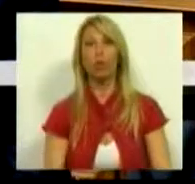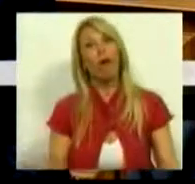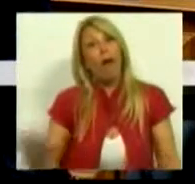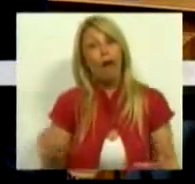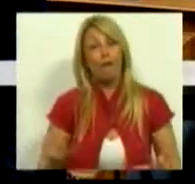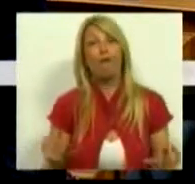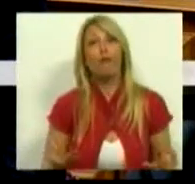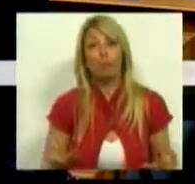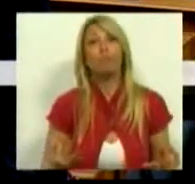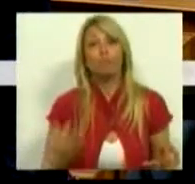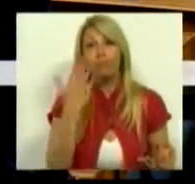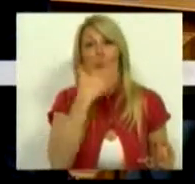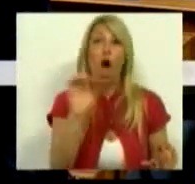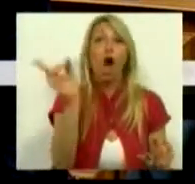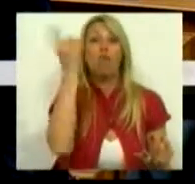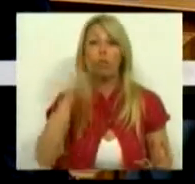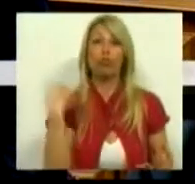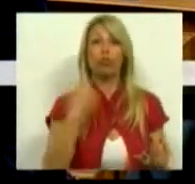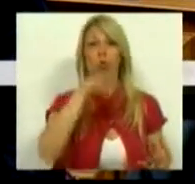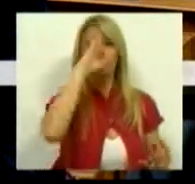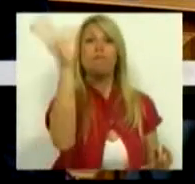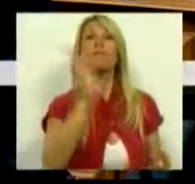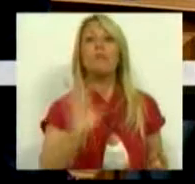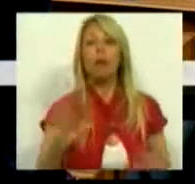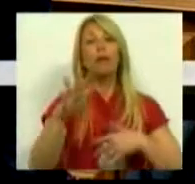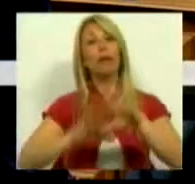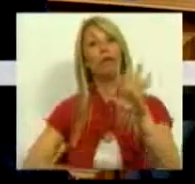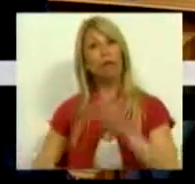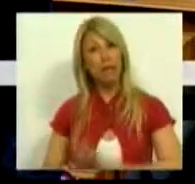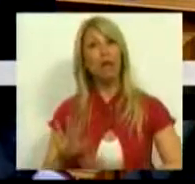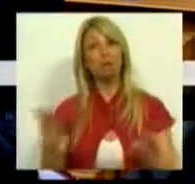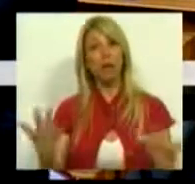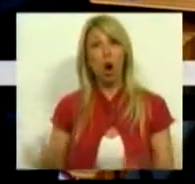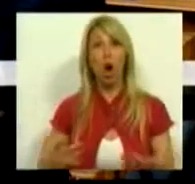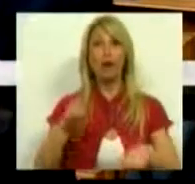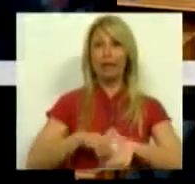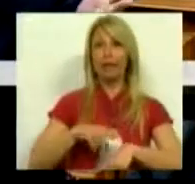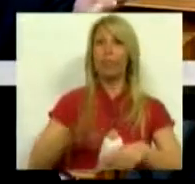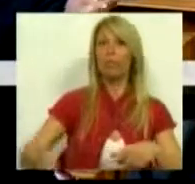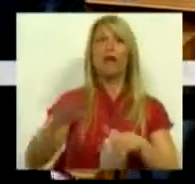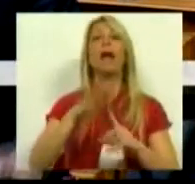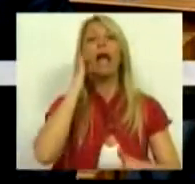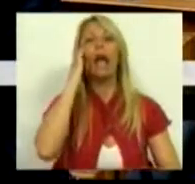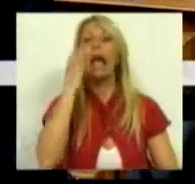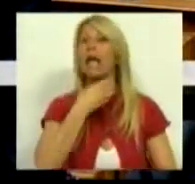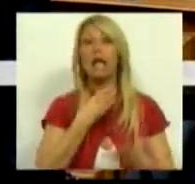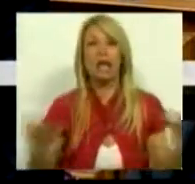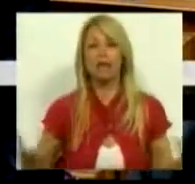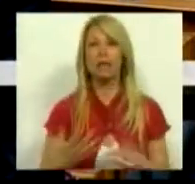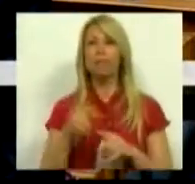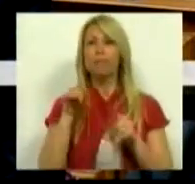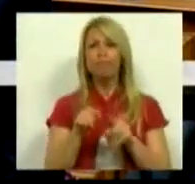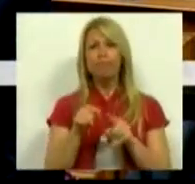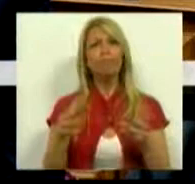é, quanto melhor o saibamos fazer, precisamente em tempo de crise. Esta, porém, como se viu, não é a